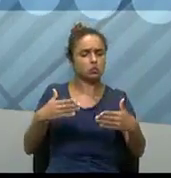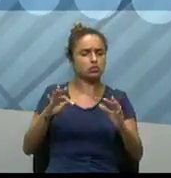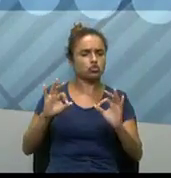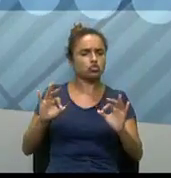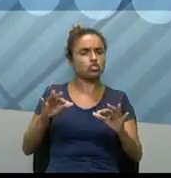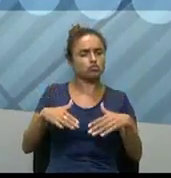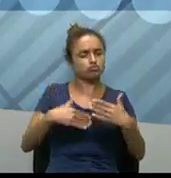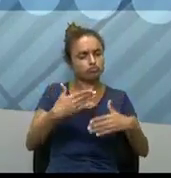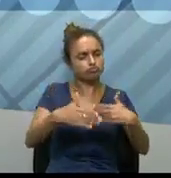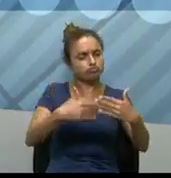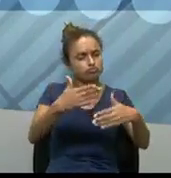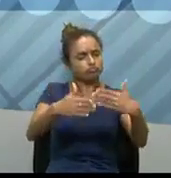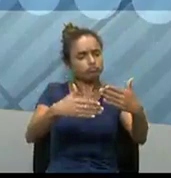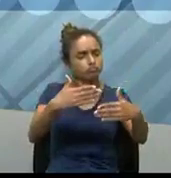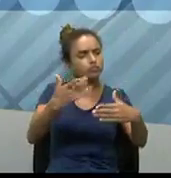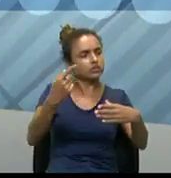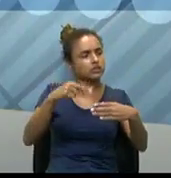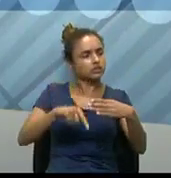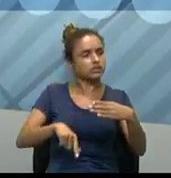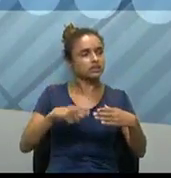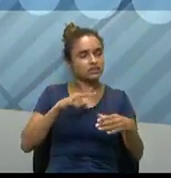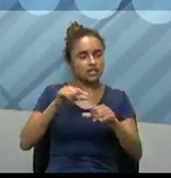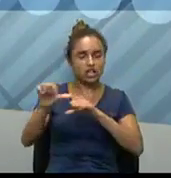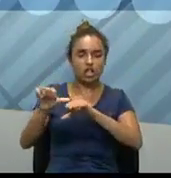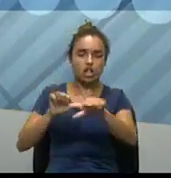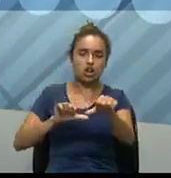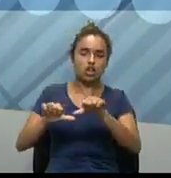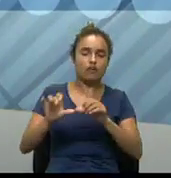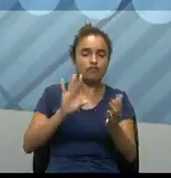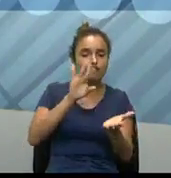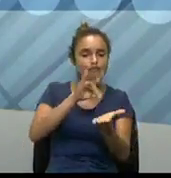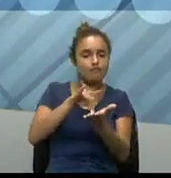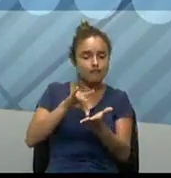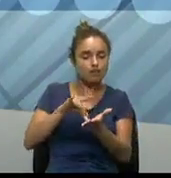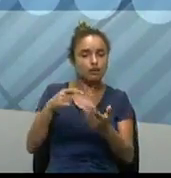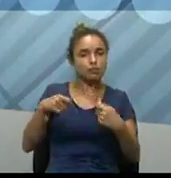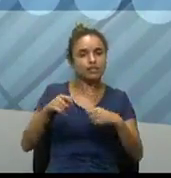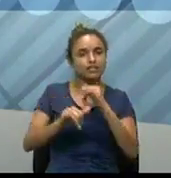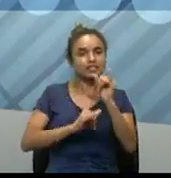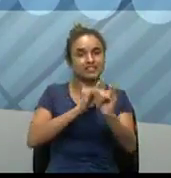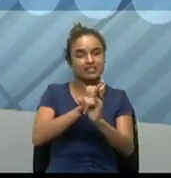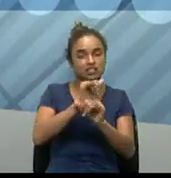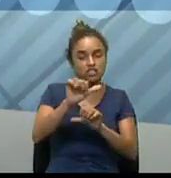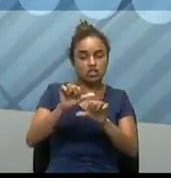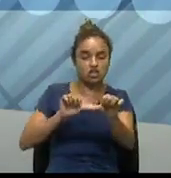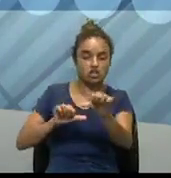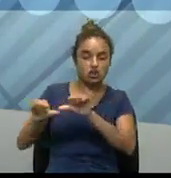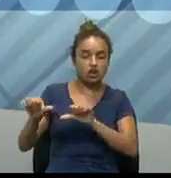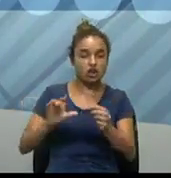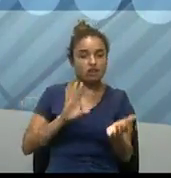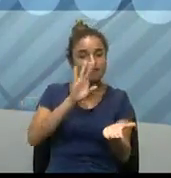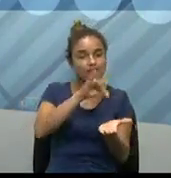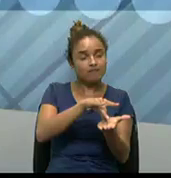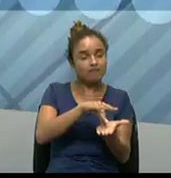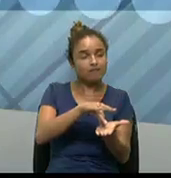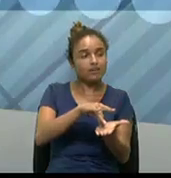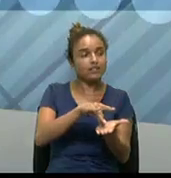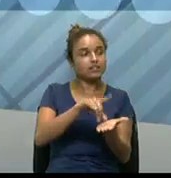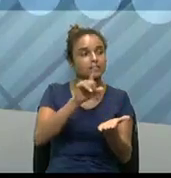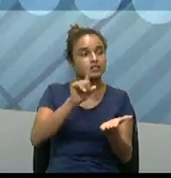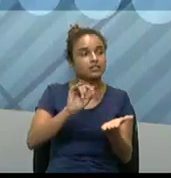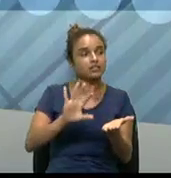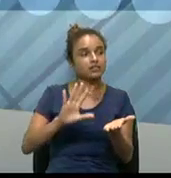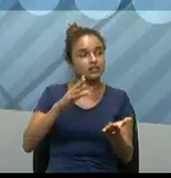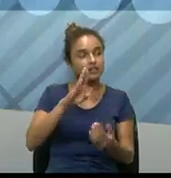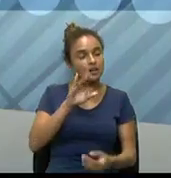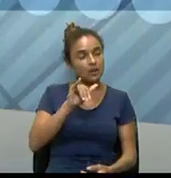então, em troca dessas validações de todas as transações que estão acontecendo, né, pela